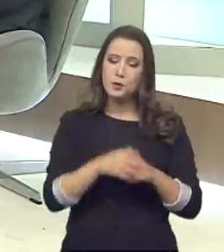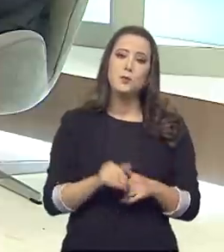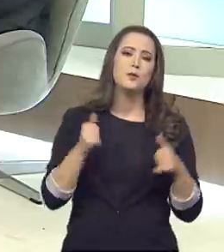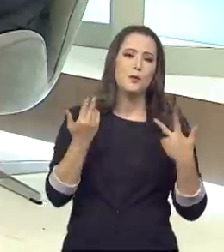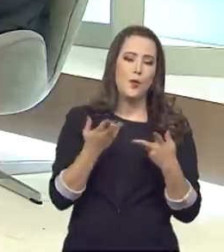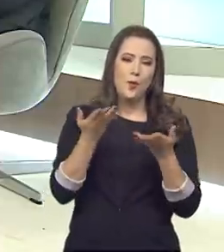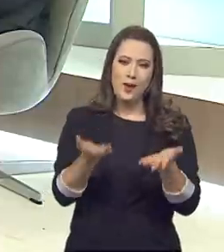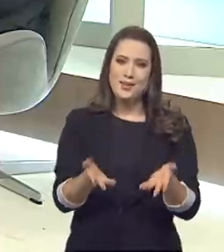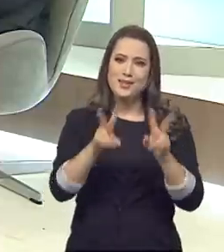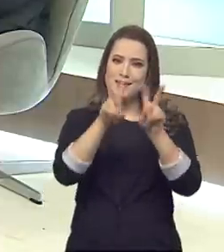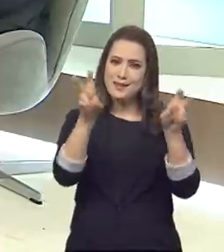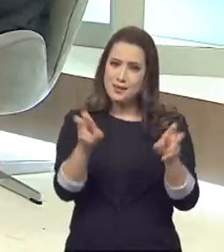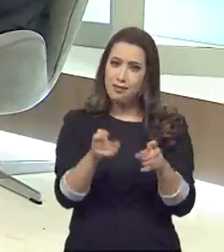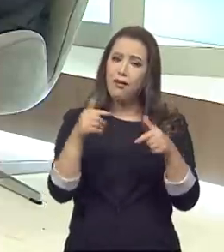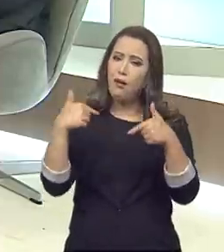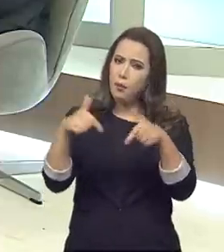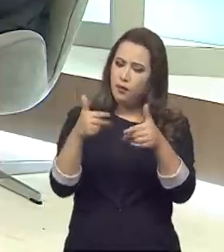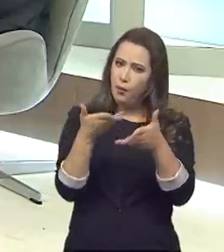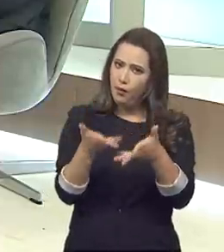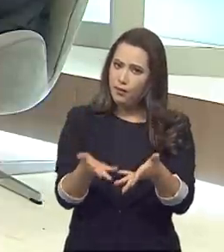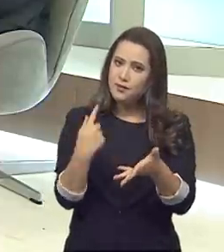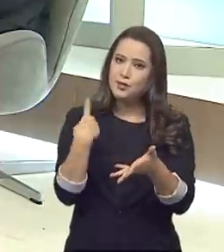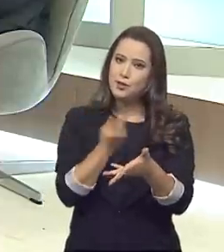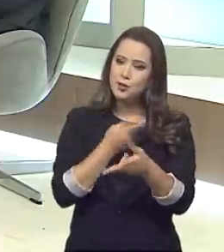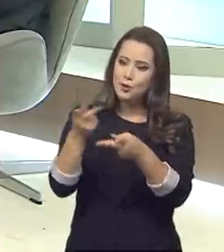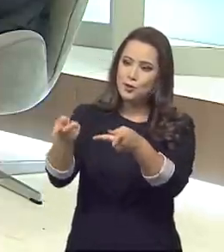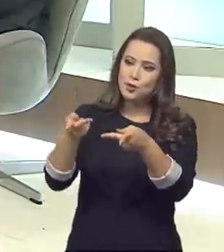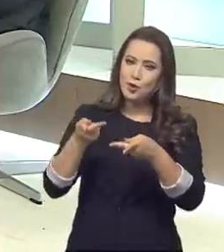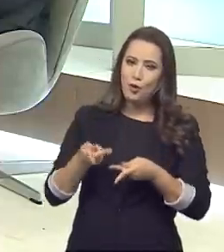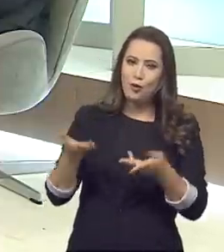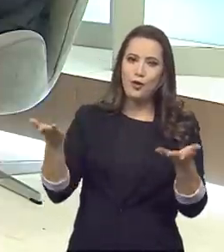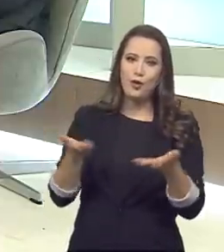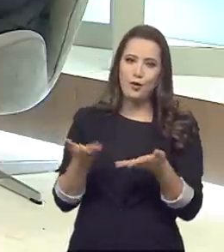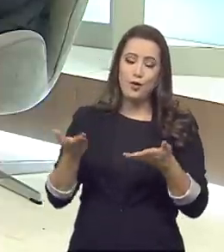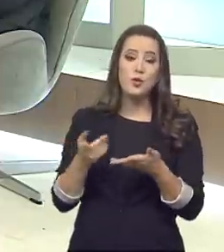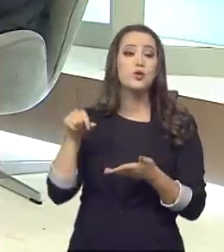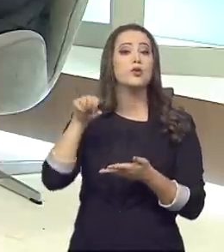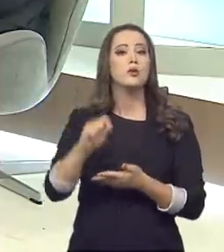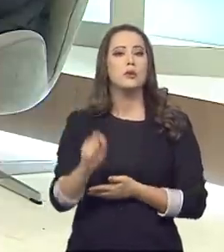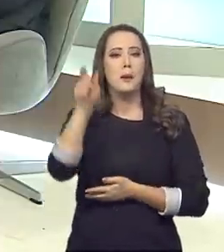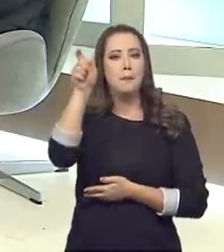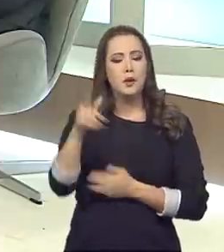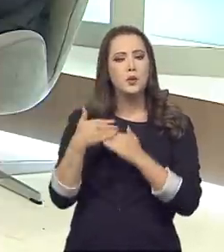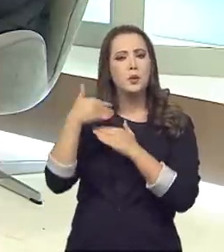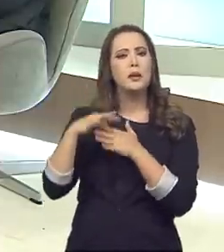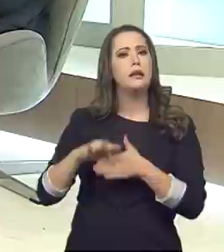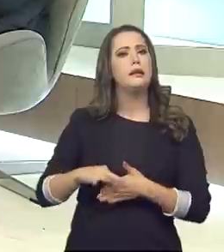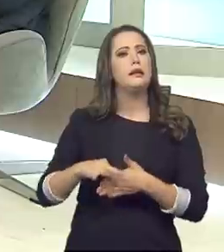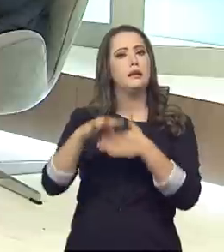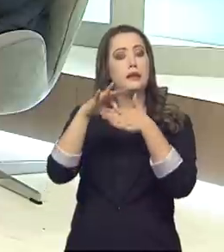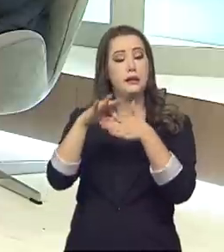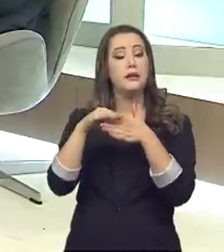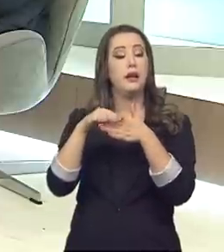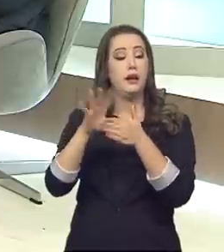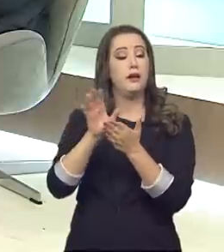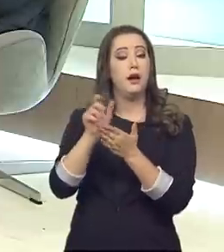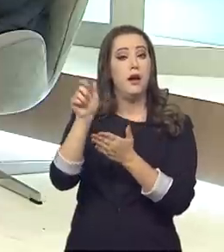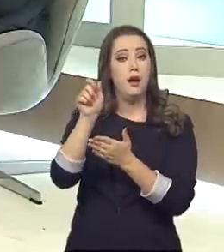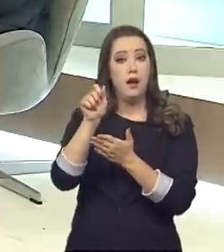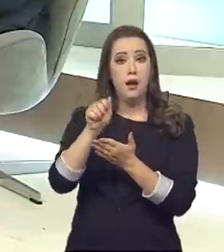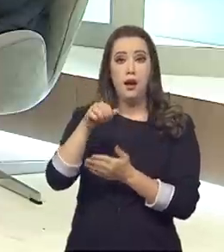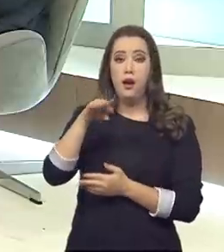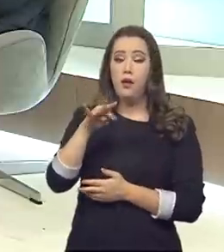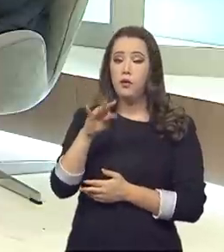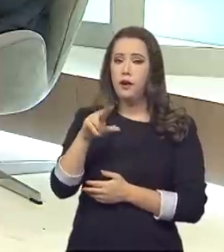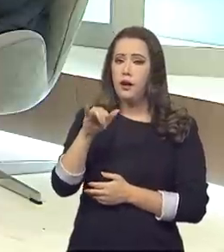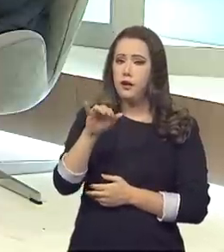para falar sobre todo esse trabalho, o convidado desta edição do Brasil em Pauta é quem está à frente da Autarquia Federal, vinculada